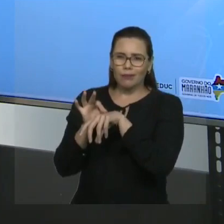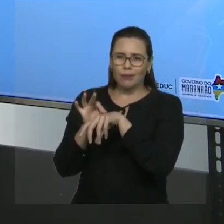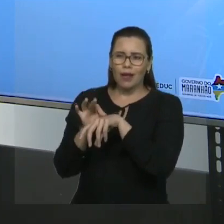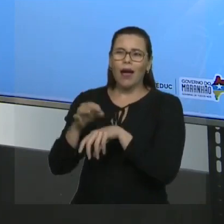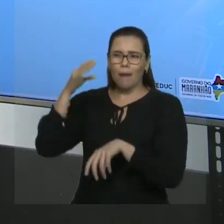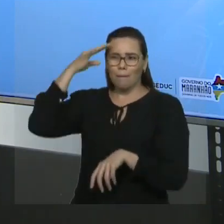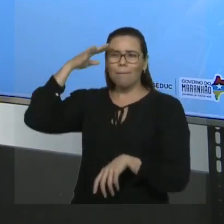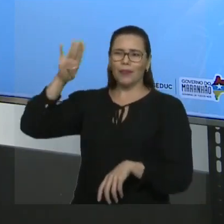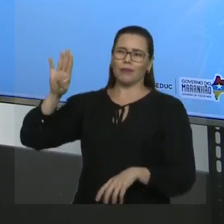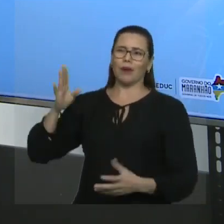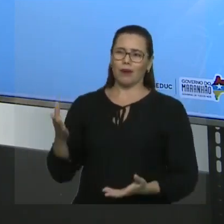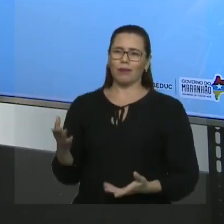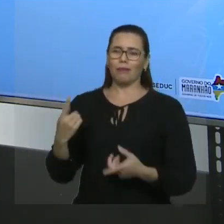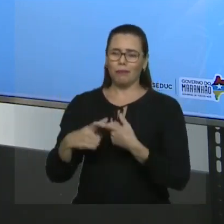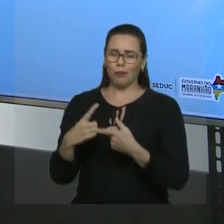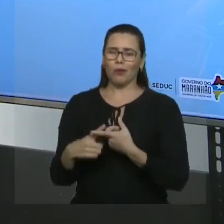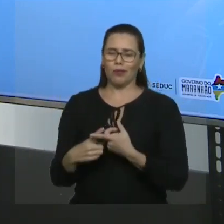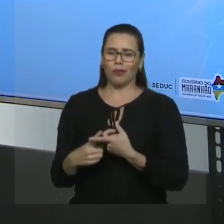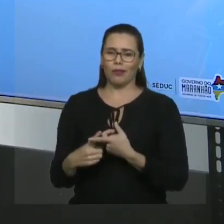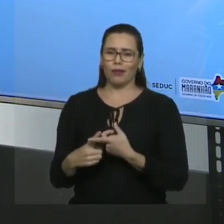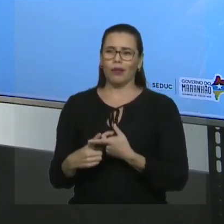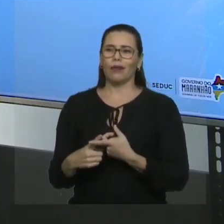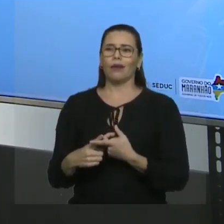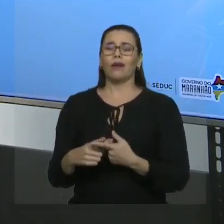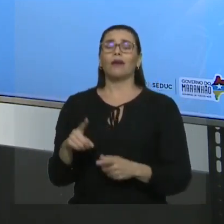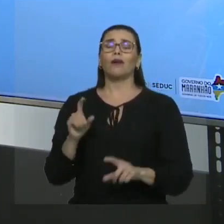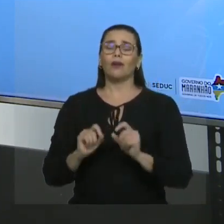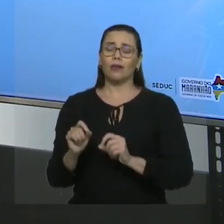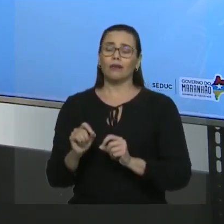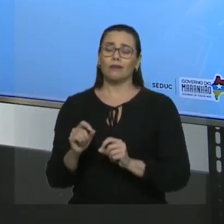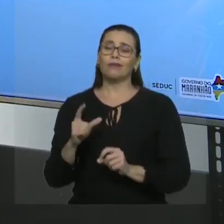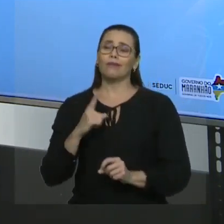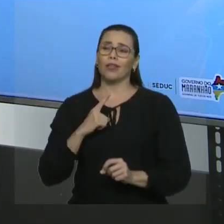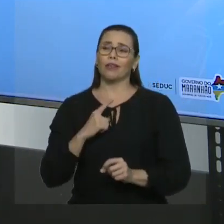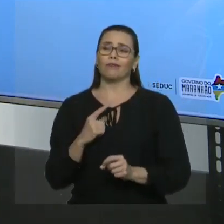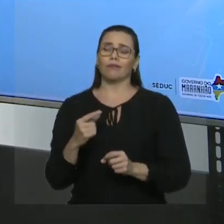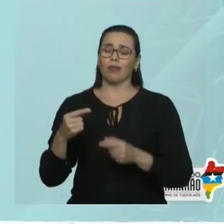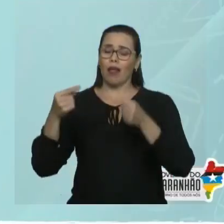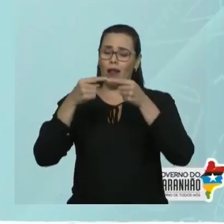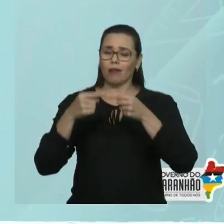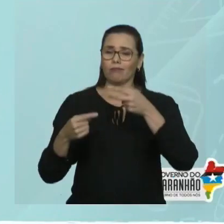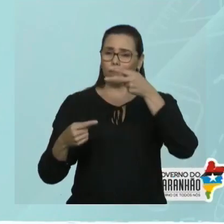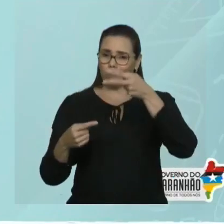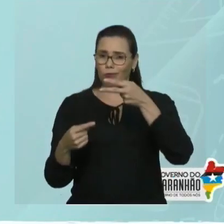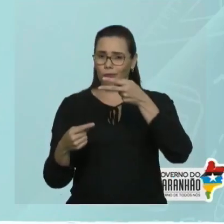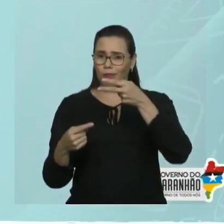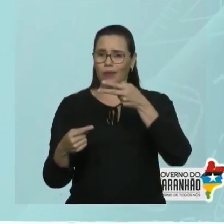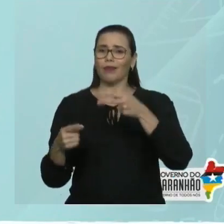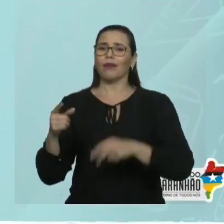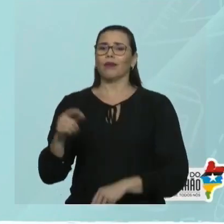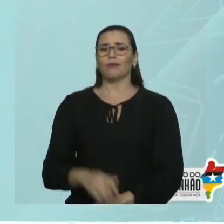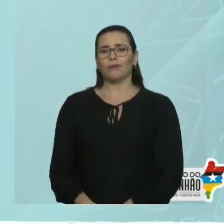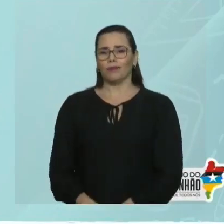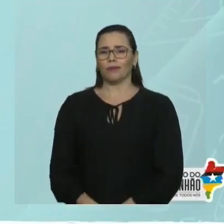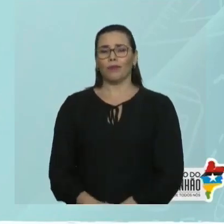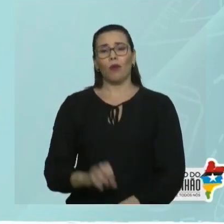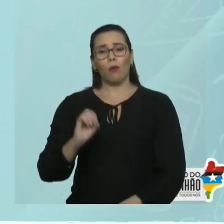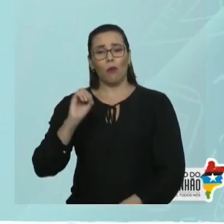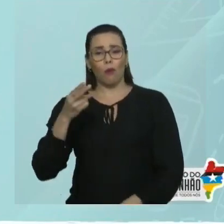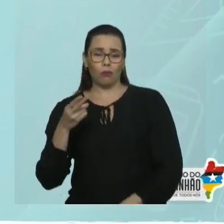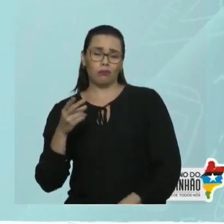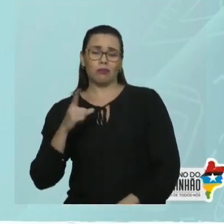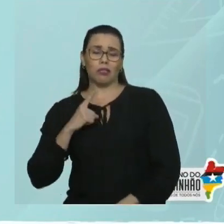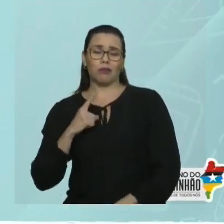cadeia é ramificada, qual é a primeira regra? Achar a cadeia principal. Quem é a cadeia principal? Maior sequência de carbonos ou maior sequência de carbonos